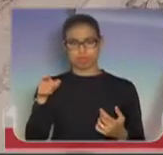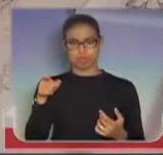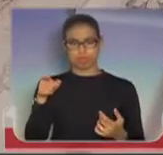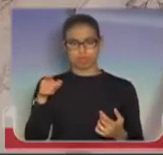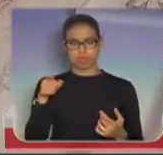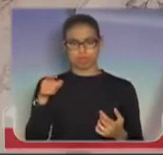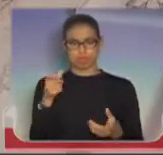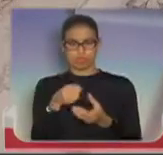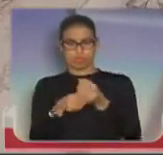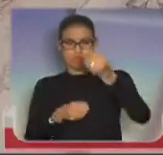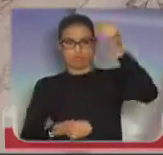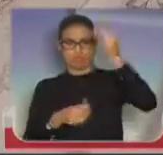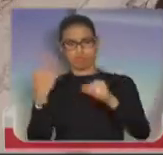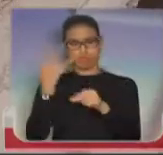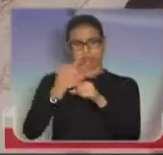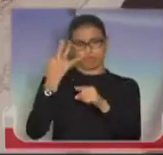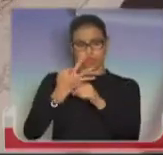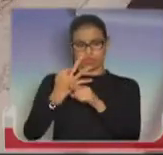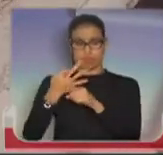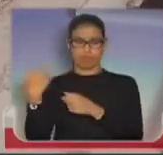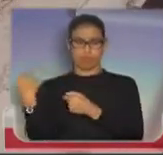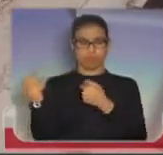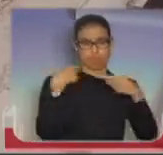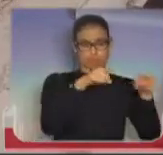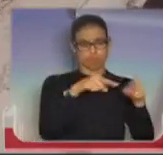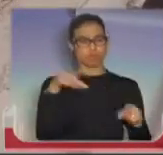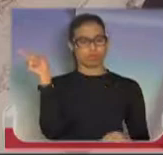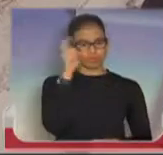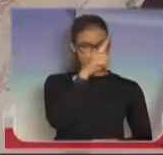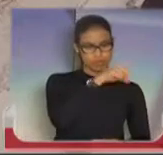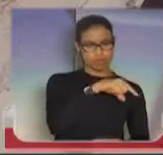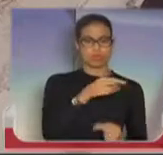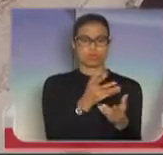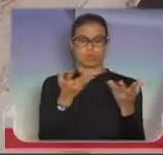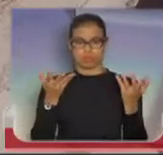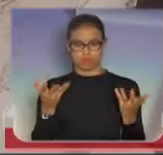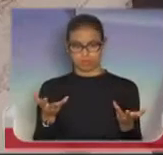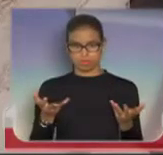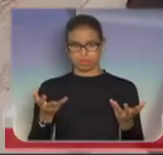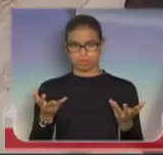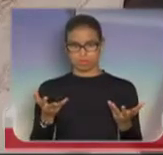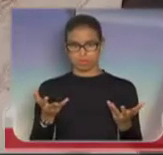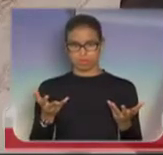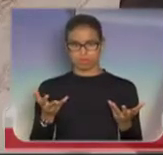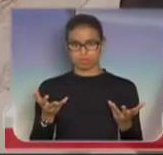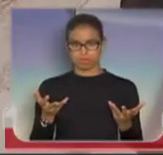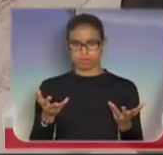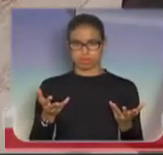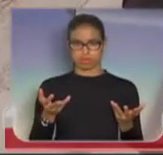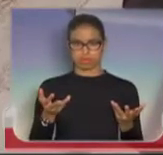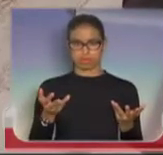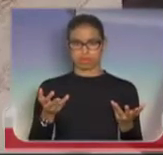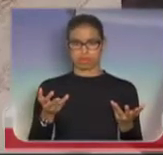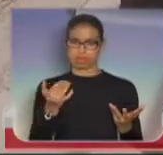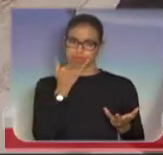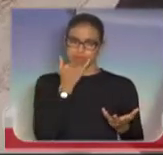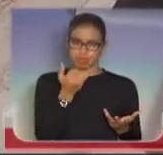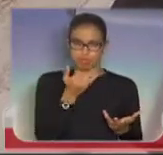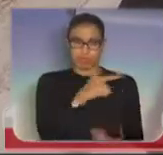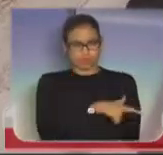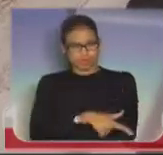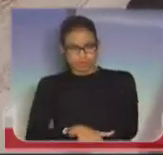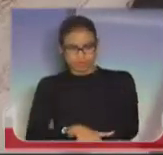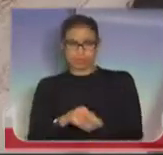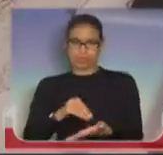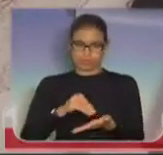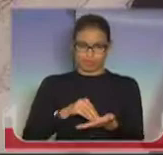uma barra de ferro afiada. Então, rapaziada, ou melhor, eu não posso falar assim, né, Jogi? Eu sou mal educado, né? Então,